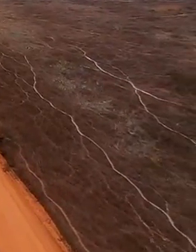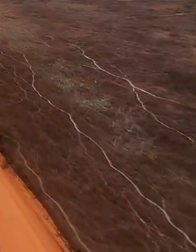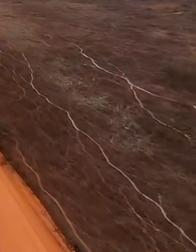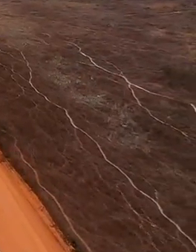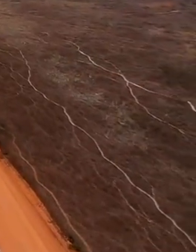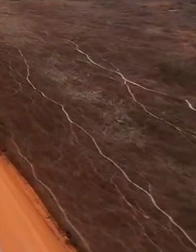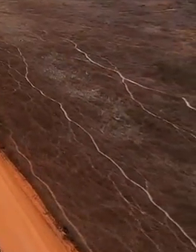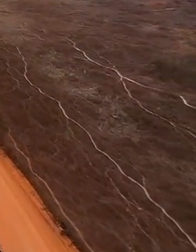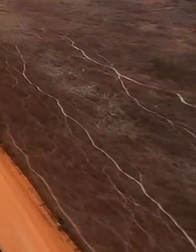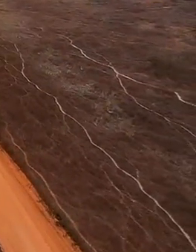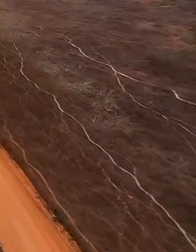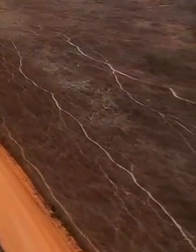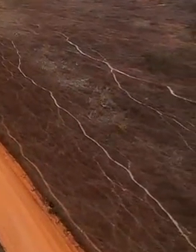Transcrição Legendas Negri